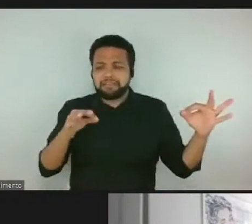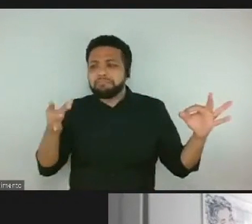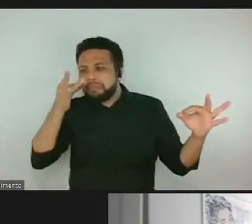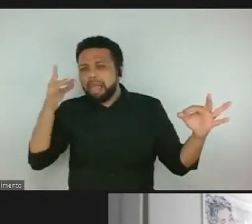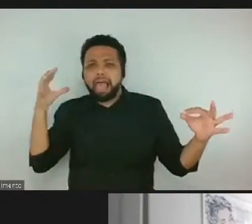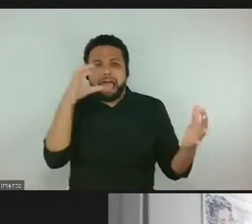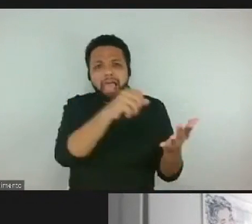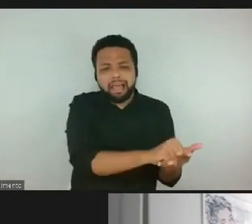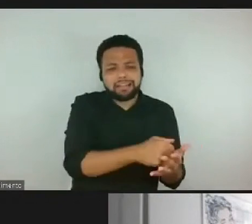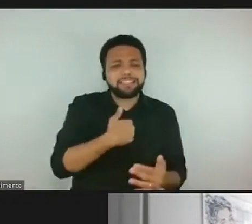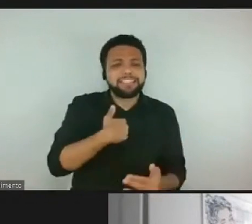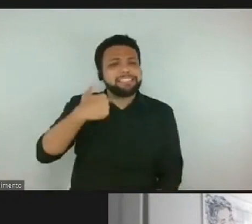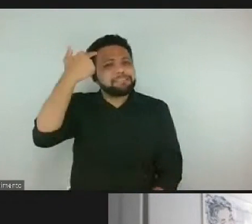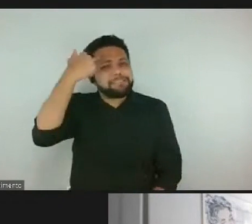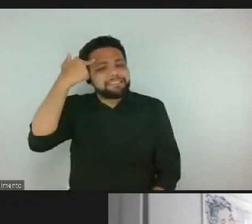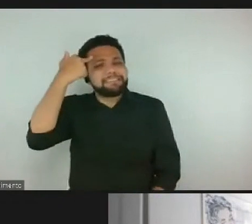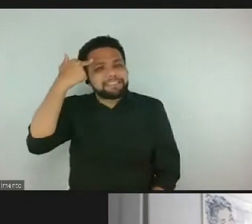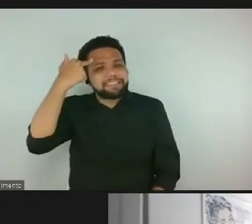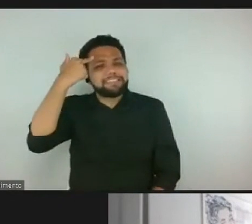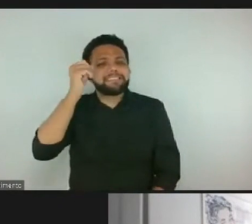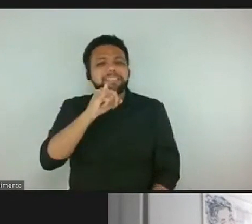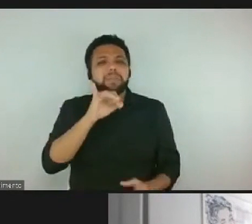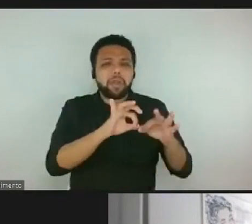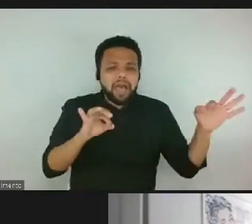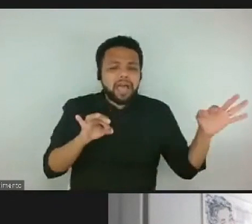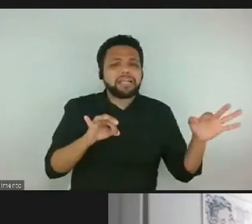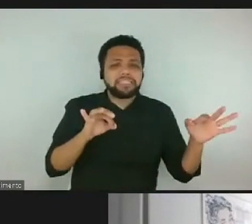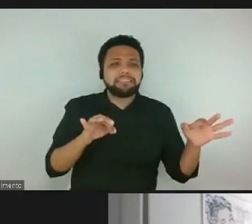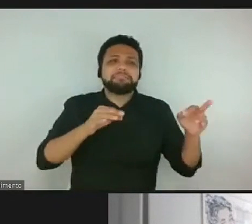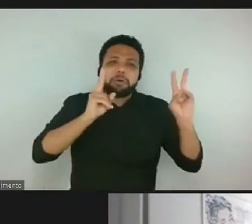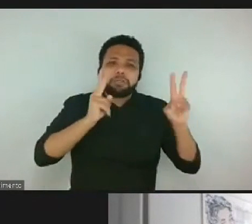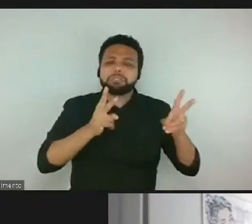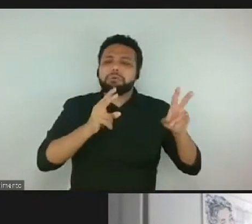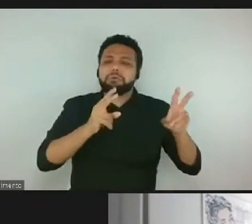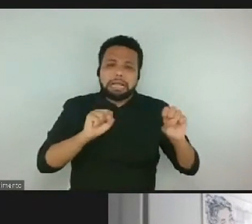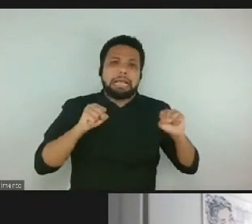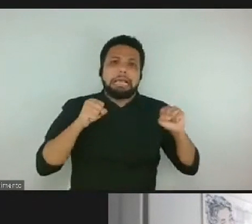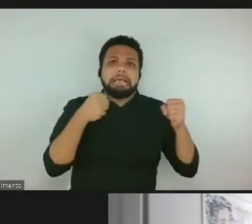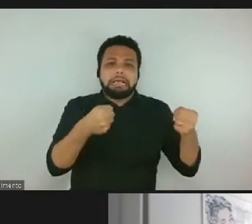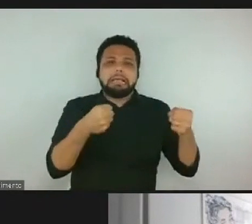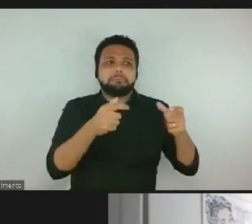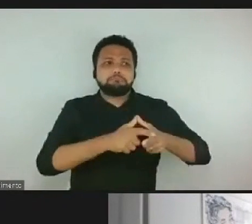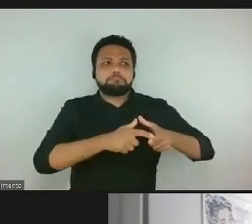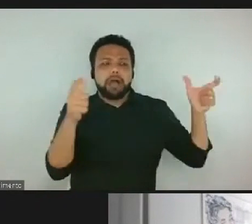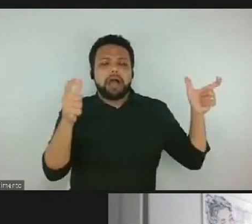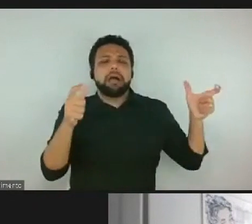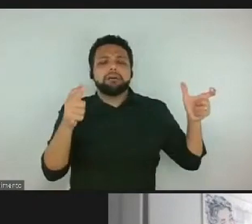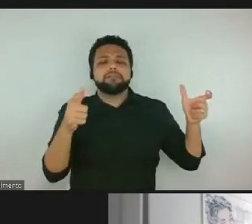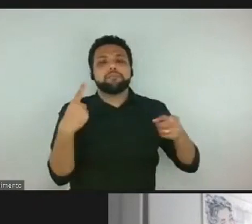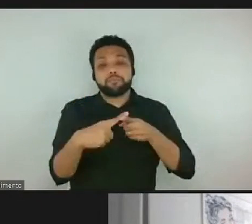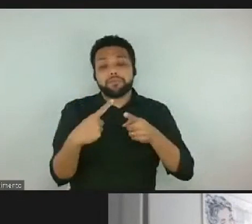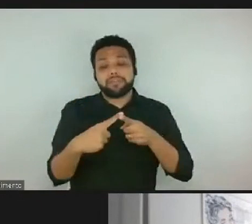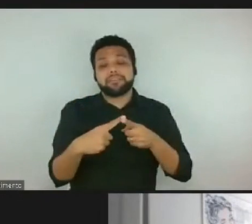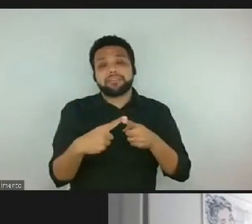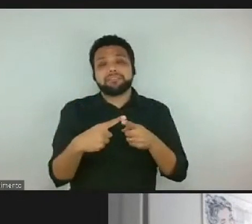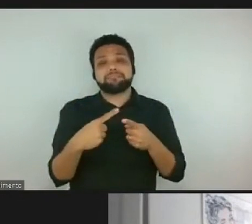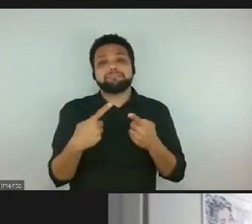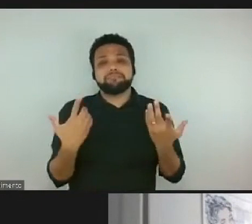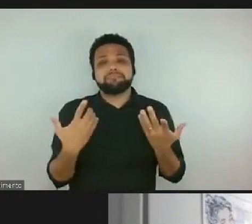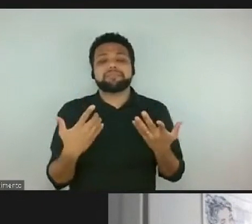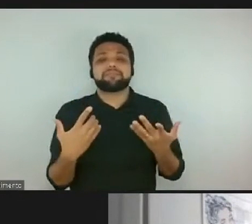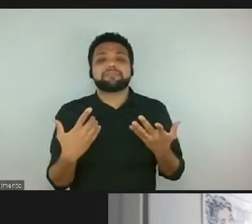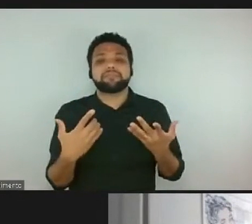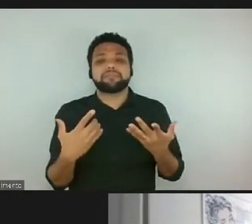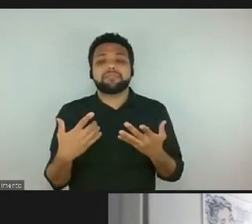ficar nessa intensidade que a atividade tem sido. A minha pergunta é se essa atividade